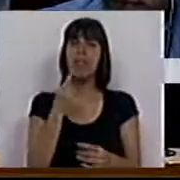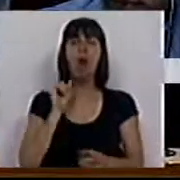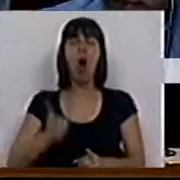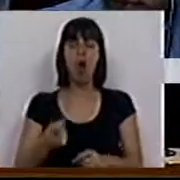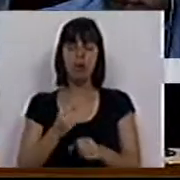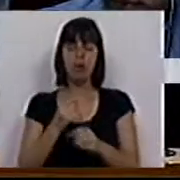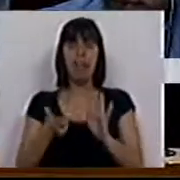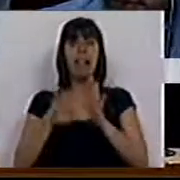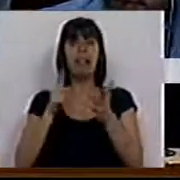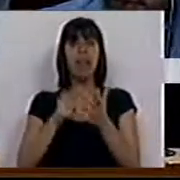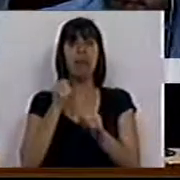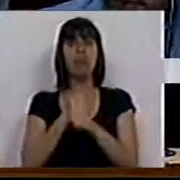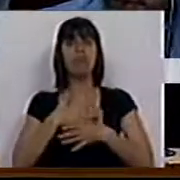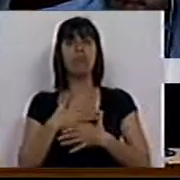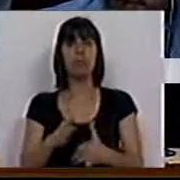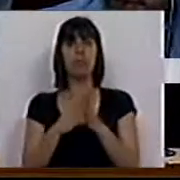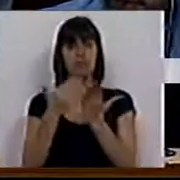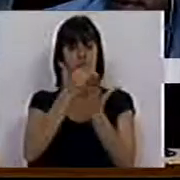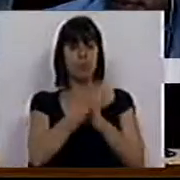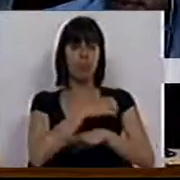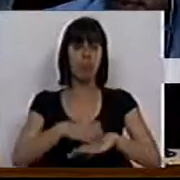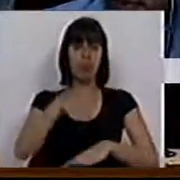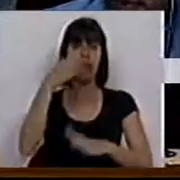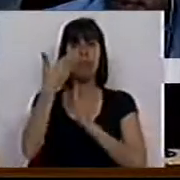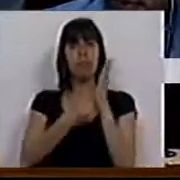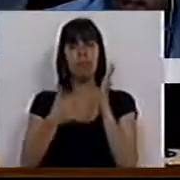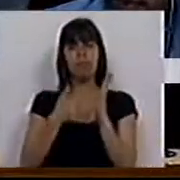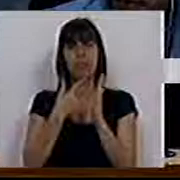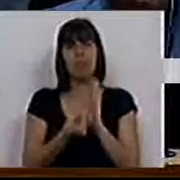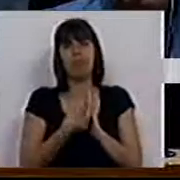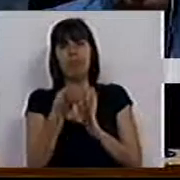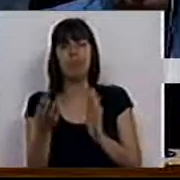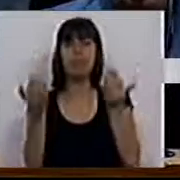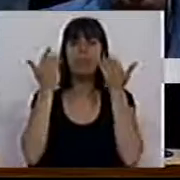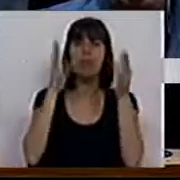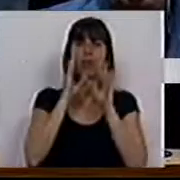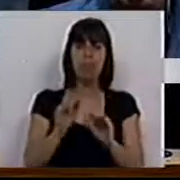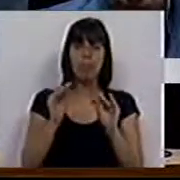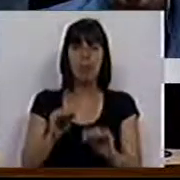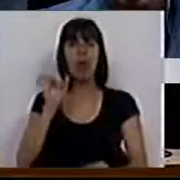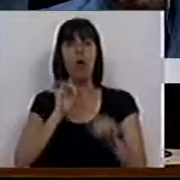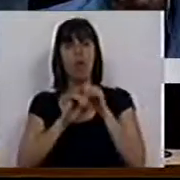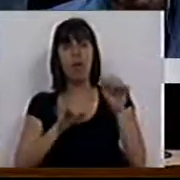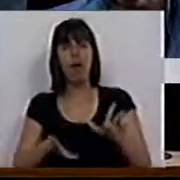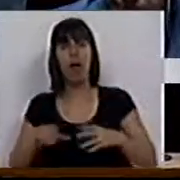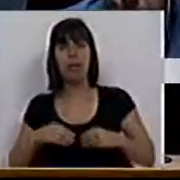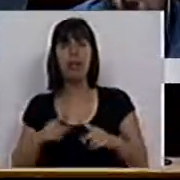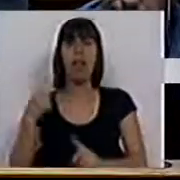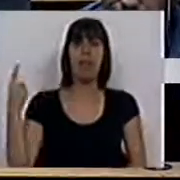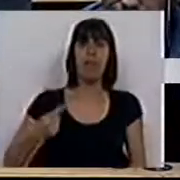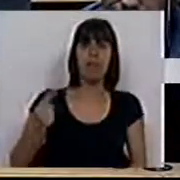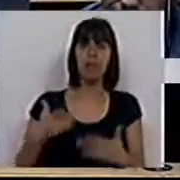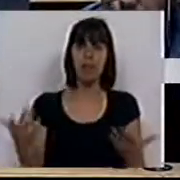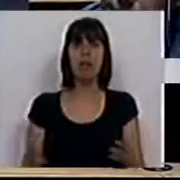técnico de cadastro predial. O diploma define uma série de informações, a formação requerida, as qualificações admitidas, os